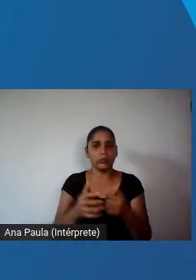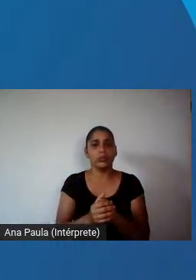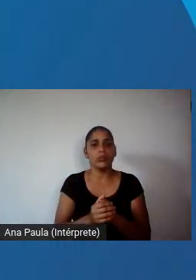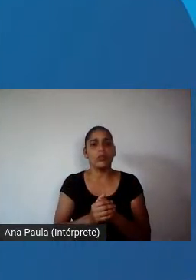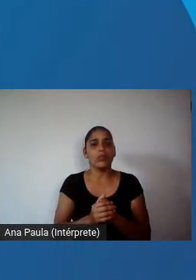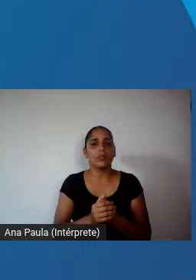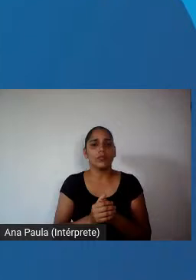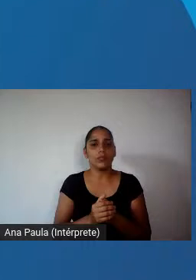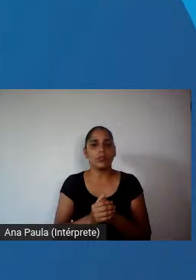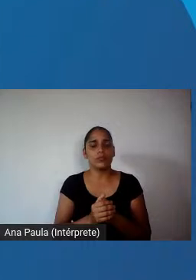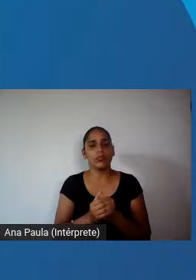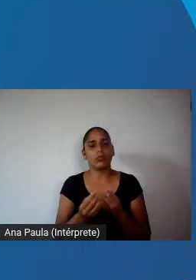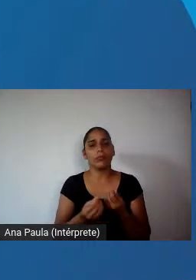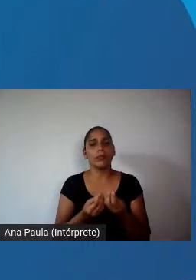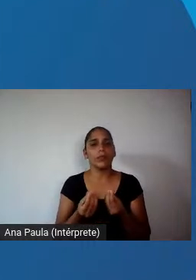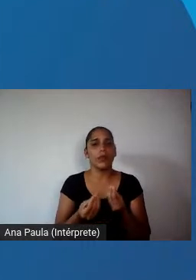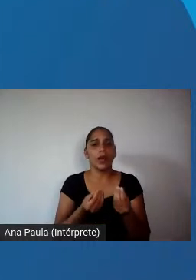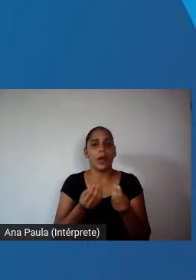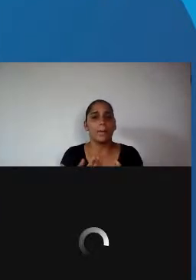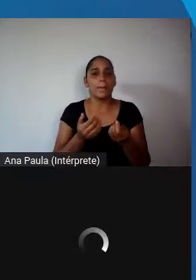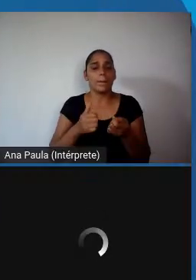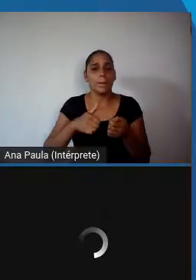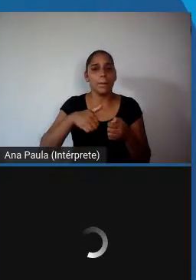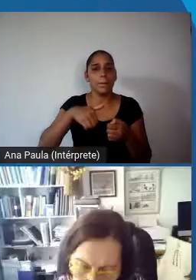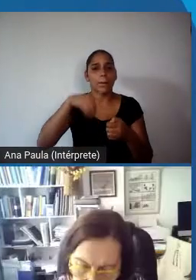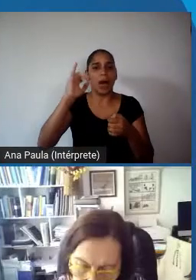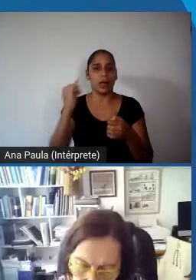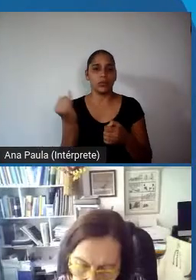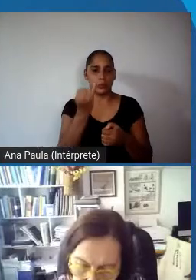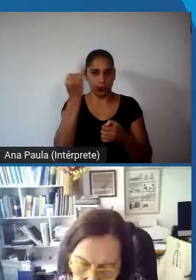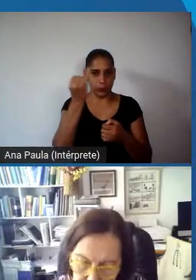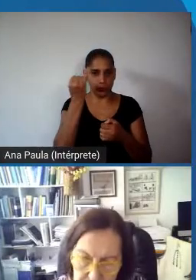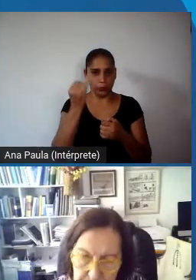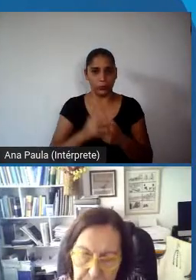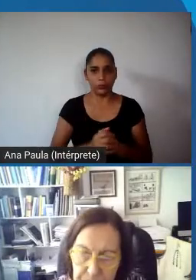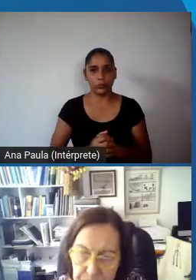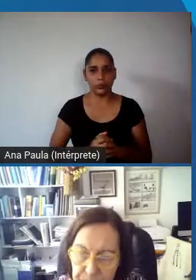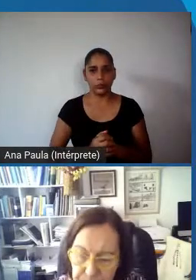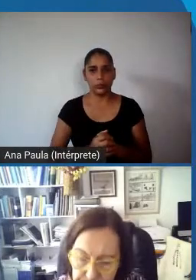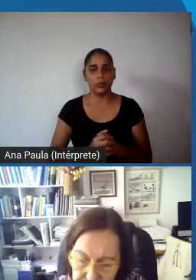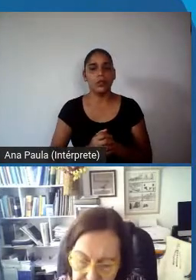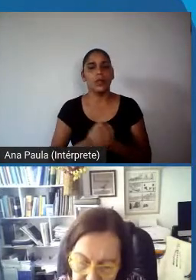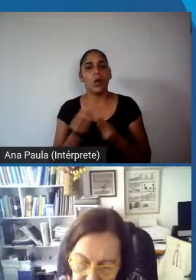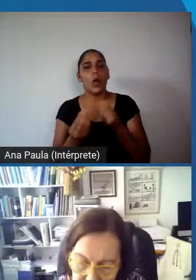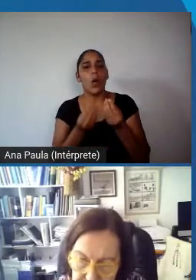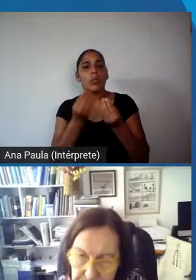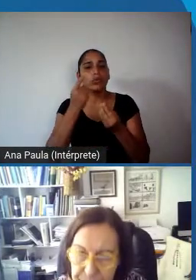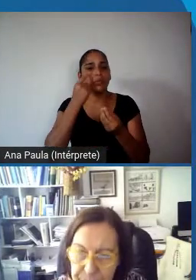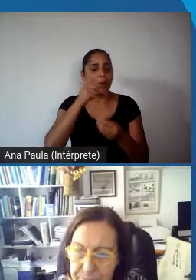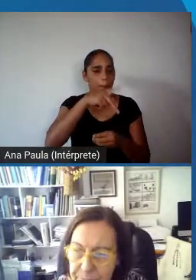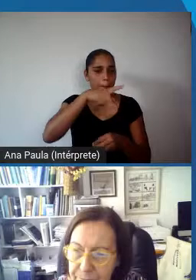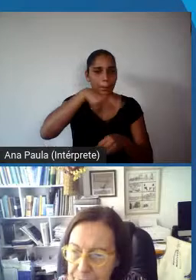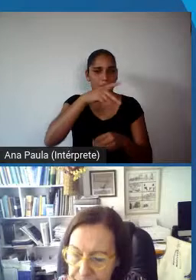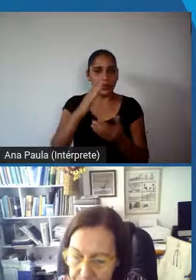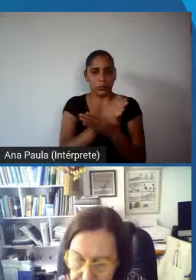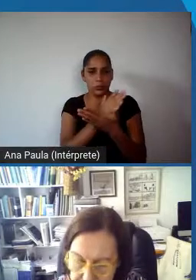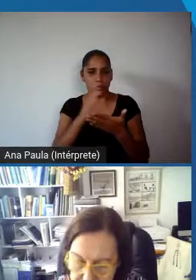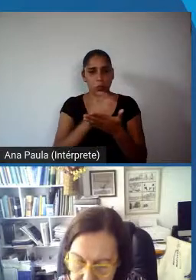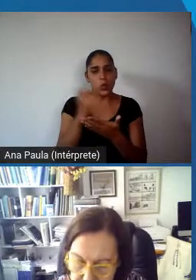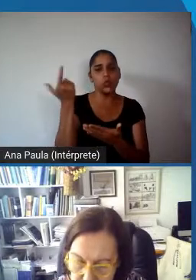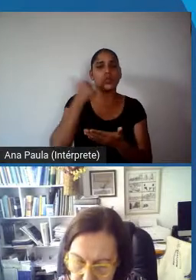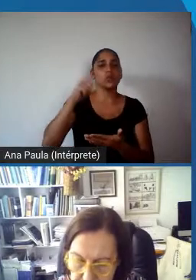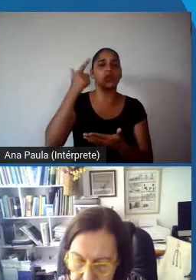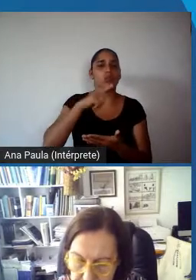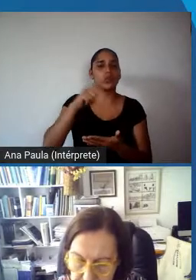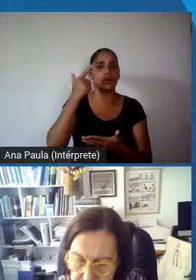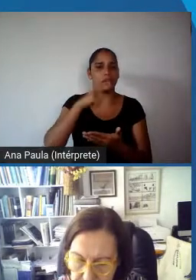mais efetivas ou não. Você vê alguns países que conseguem, de alguma maneira, né,